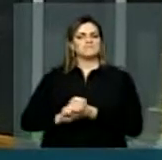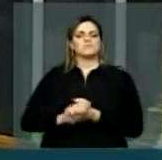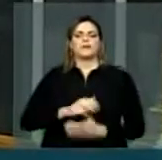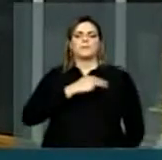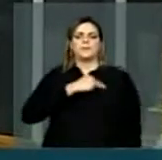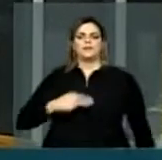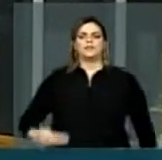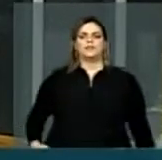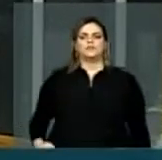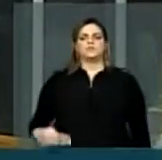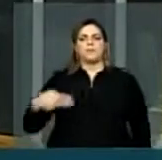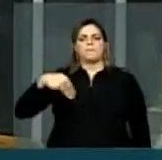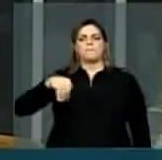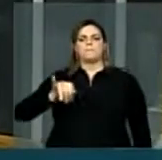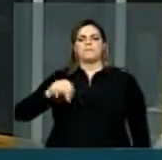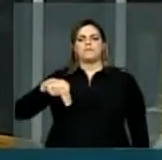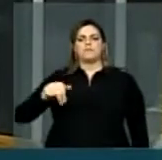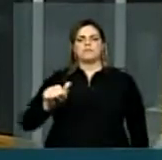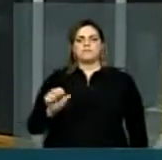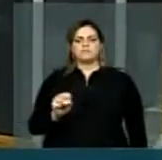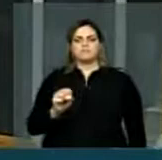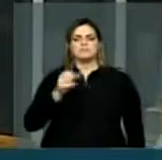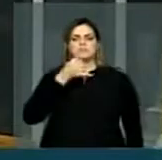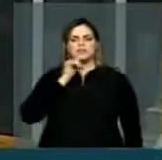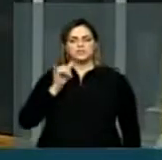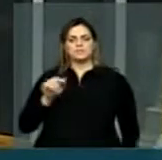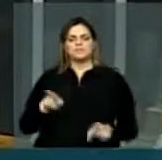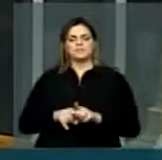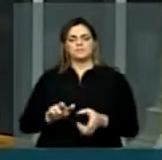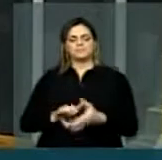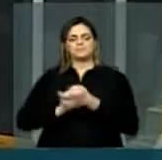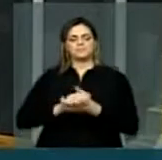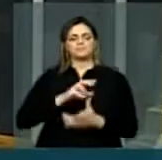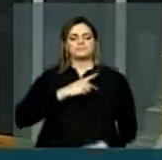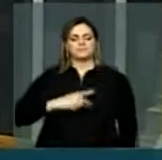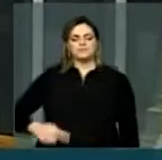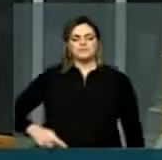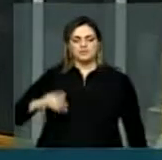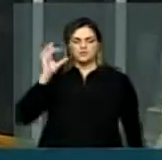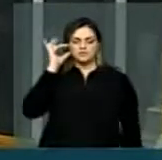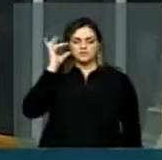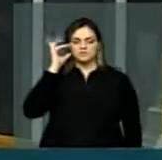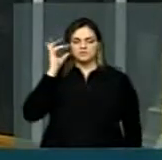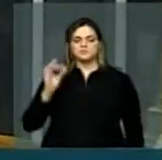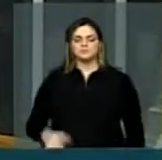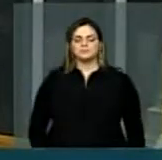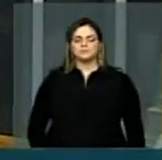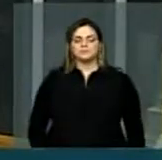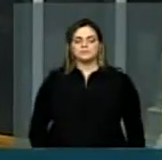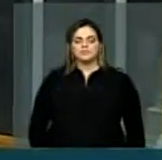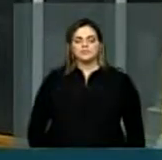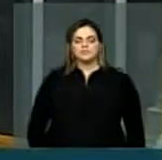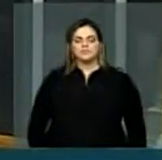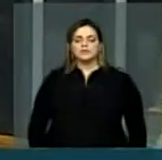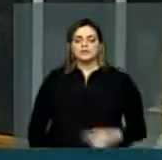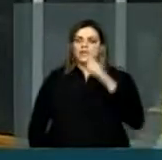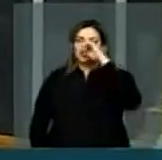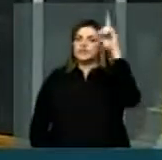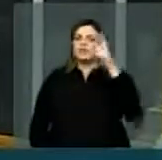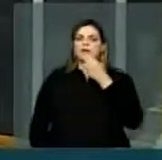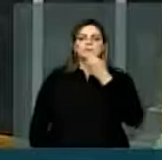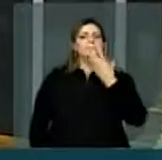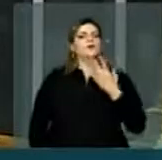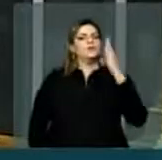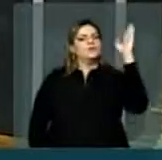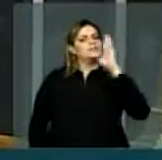e, logicamente, a presidenta Dilma Rousseff, pela iniciativa. Iniciativa no nosso país que talvez